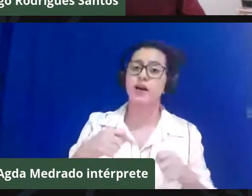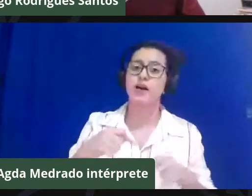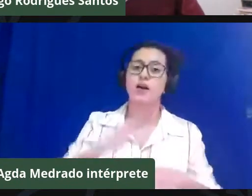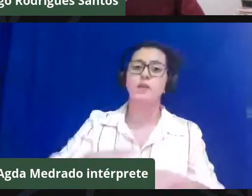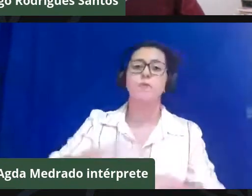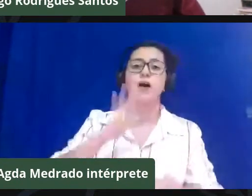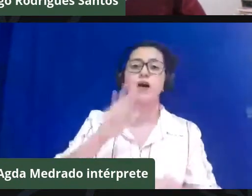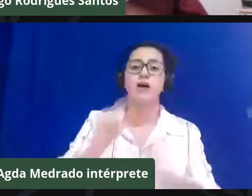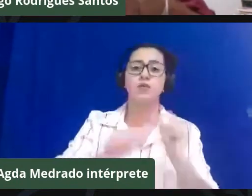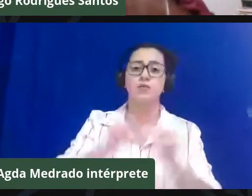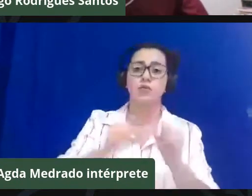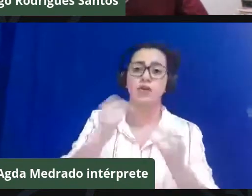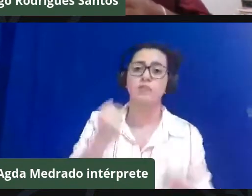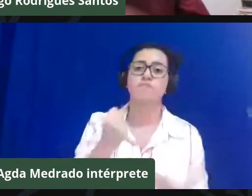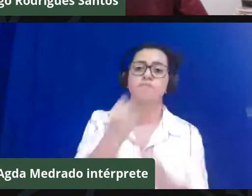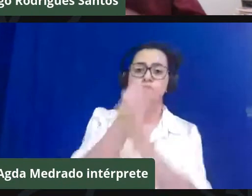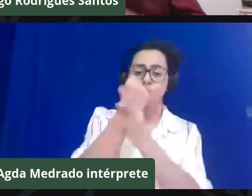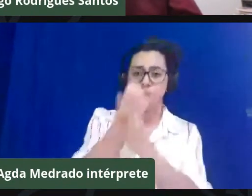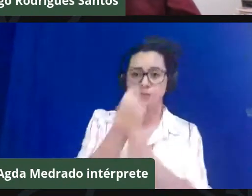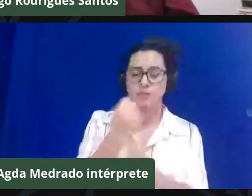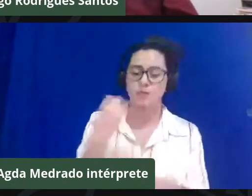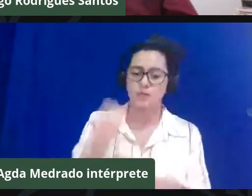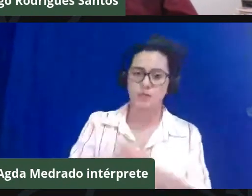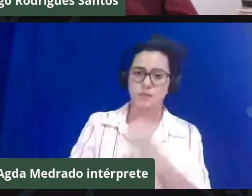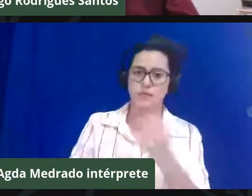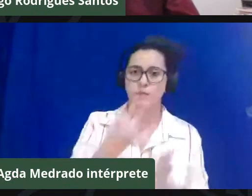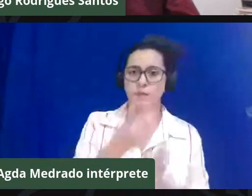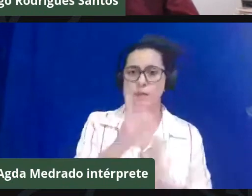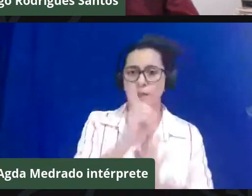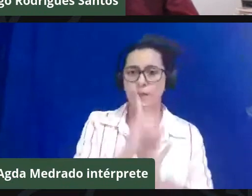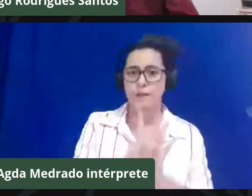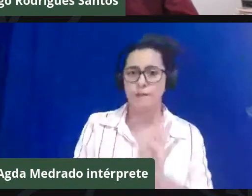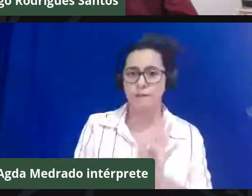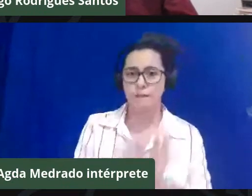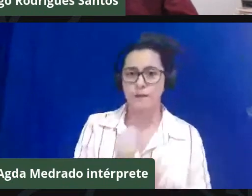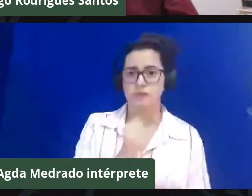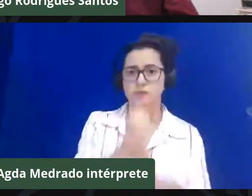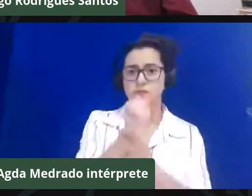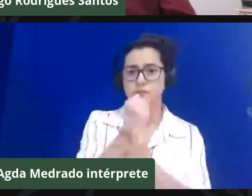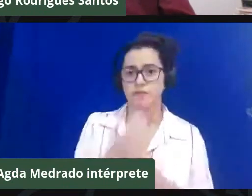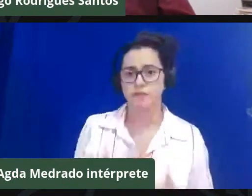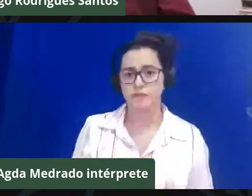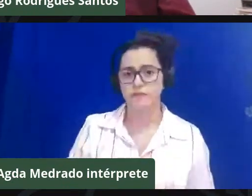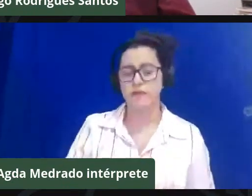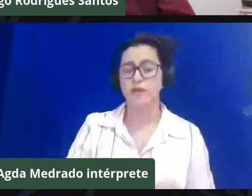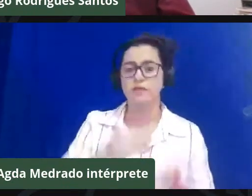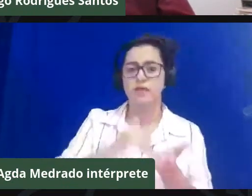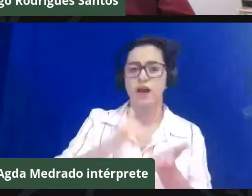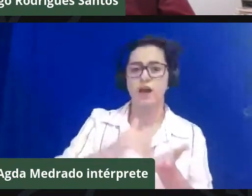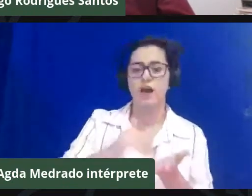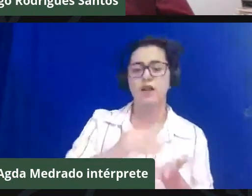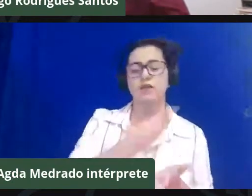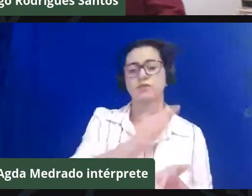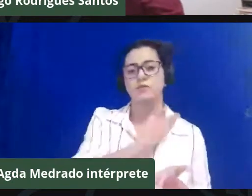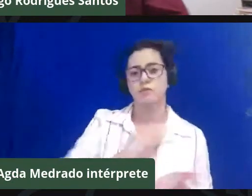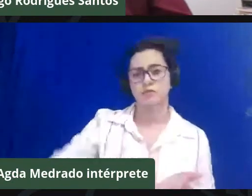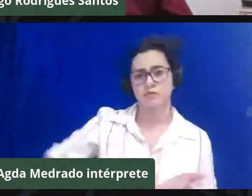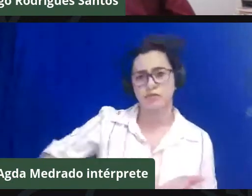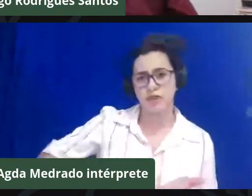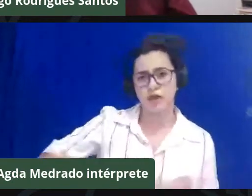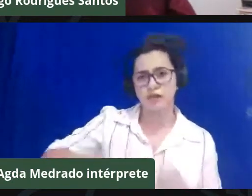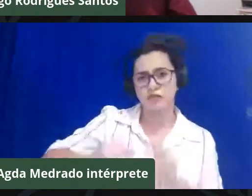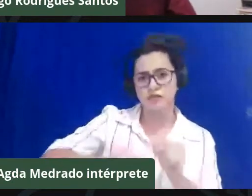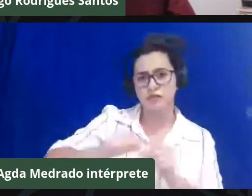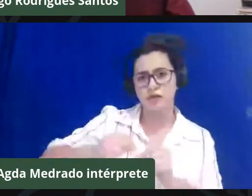chegando meus dez minutos, praticamente a atuação do governo do Estado foi distribuir máscaras que sequer cobriam o número de